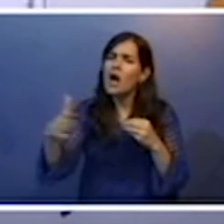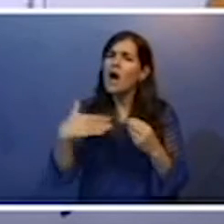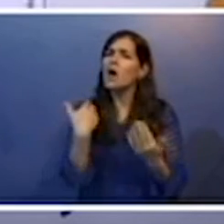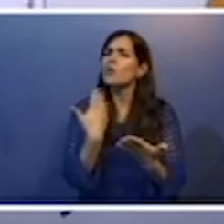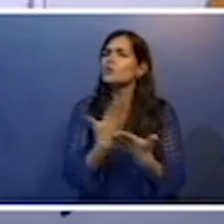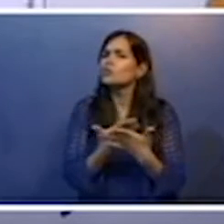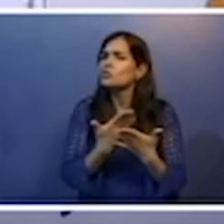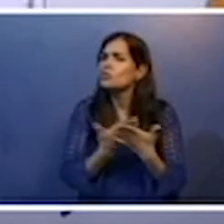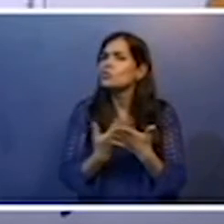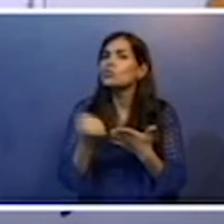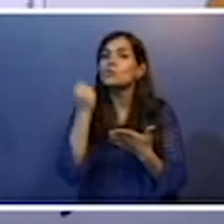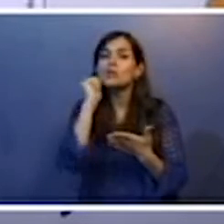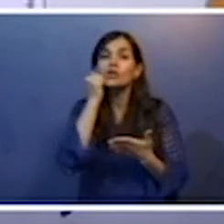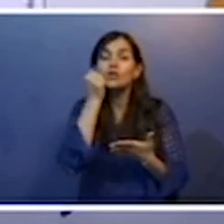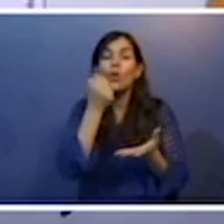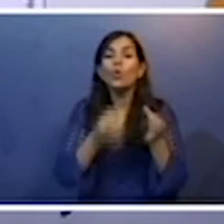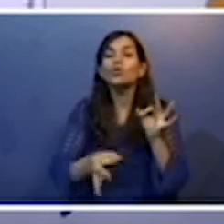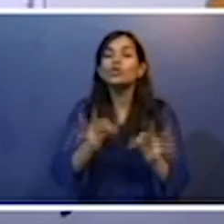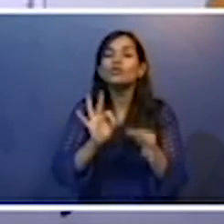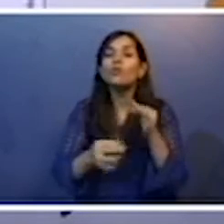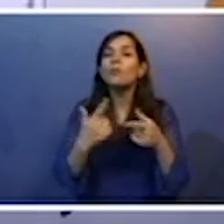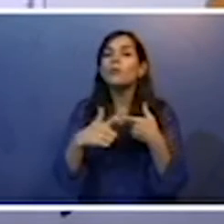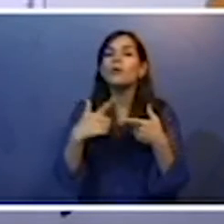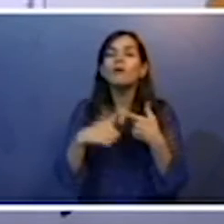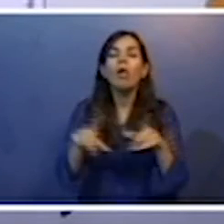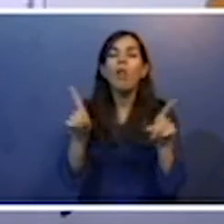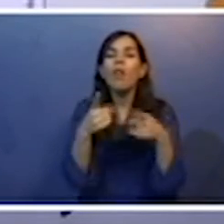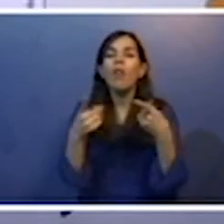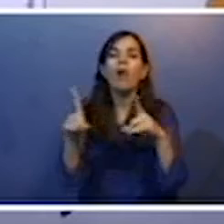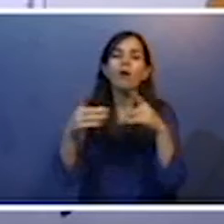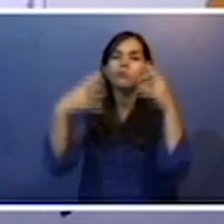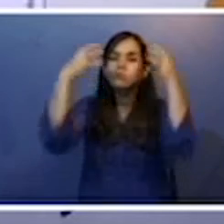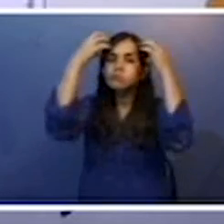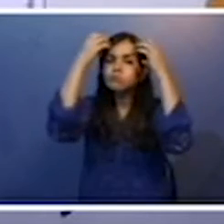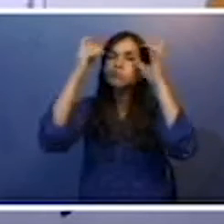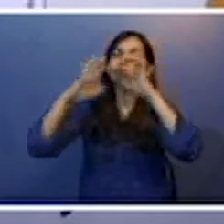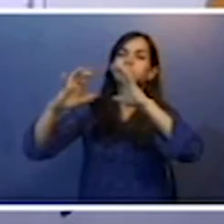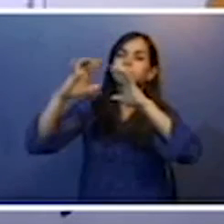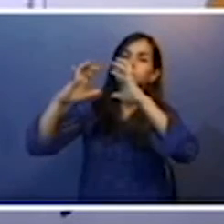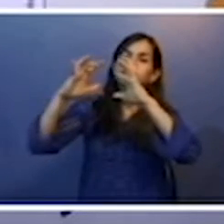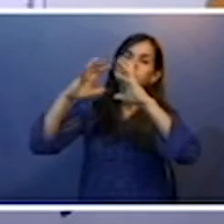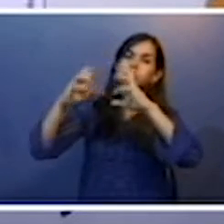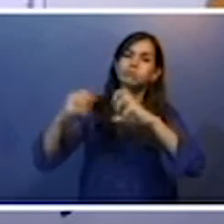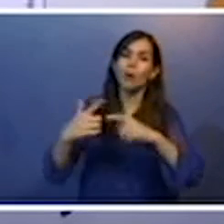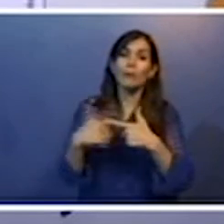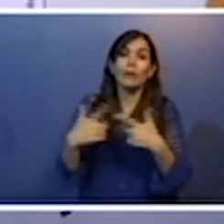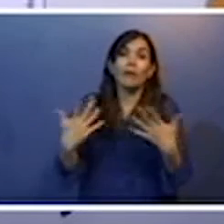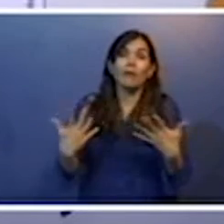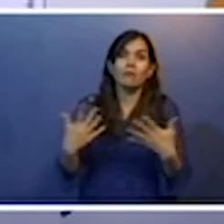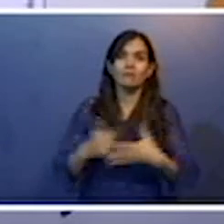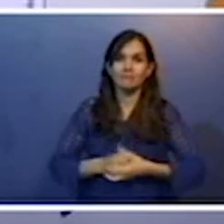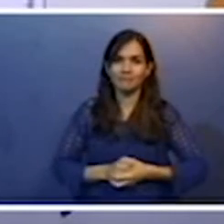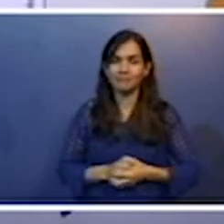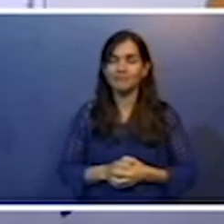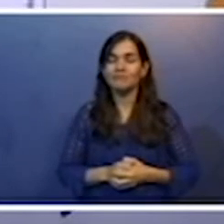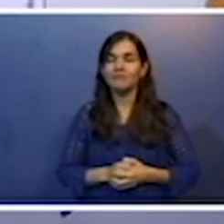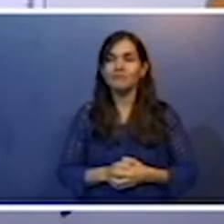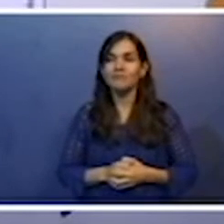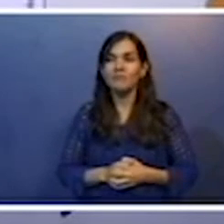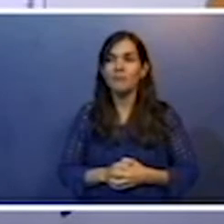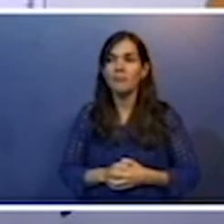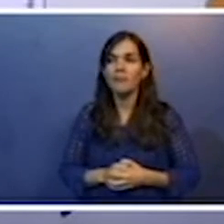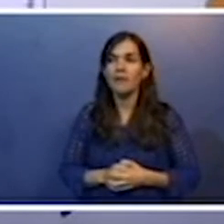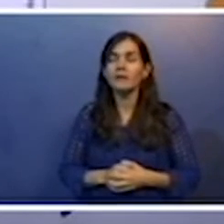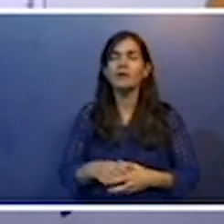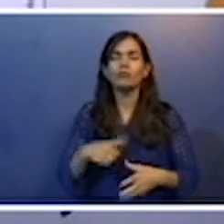justifica o porquê dessa música ficar presa na nossa cabeça. Então, ele tem